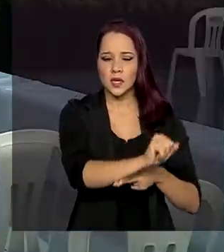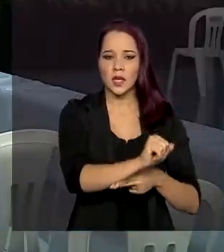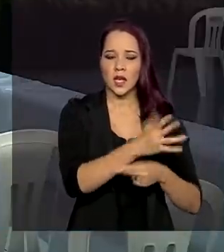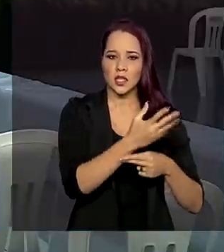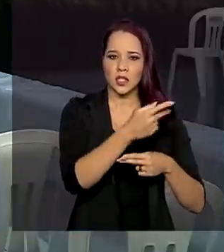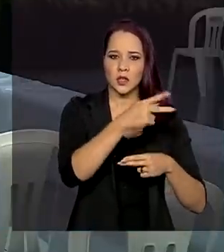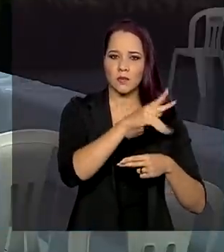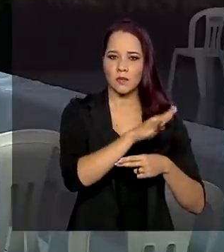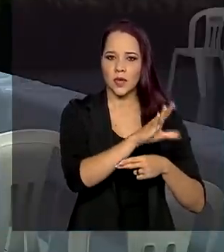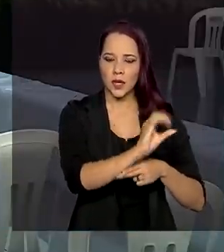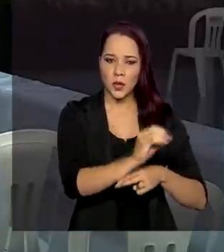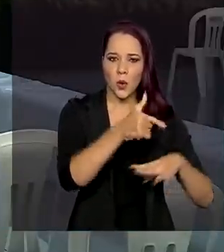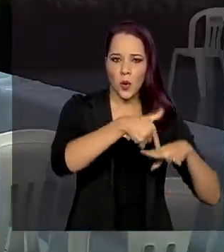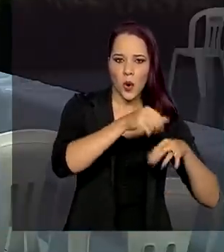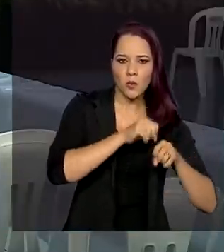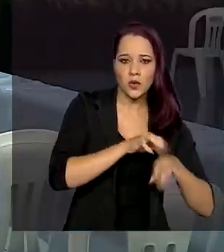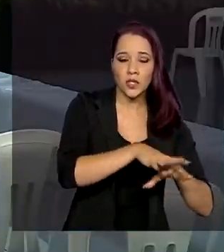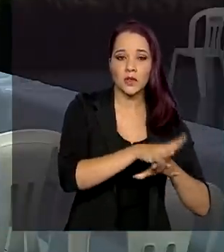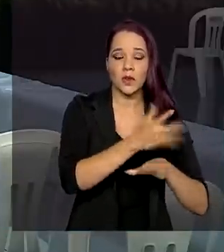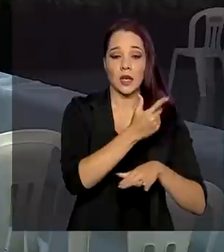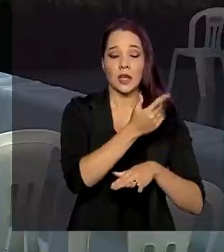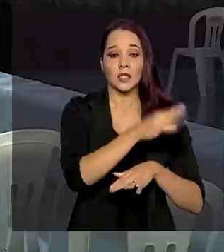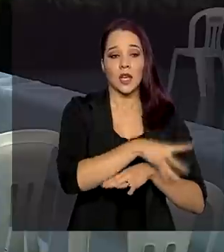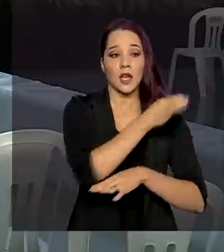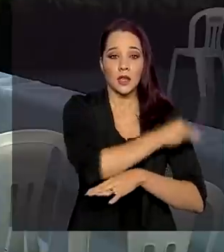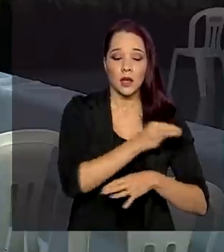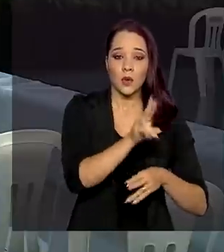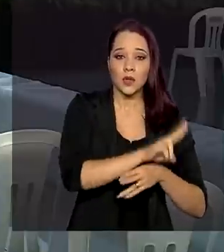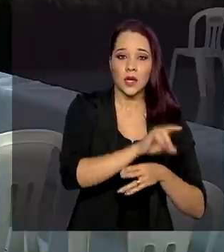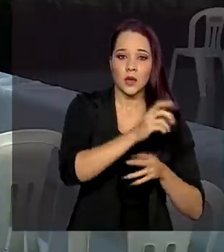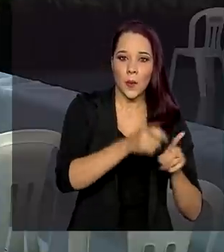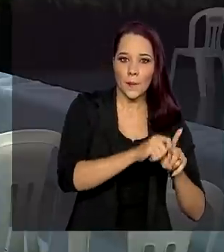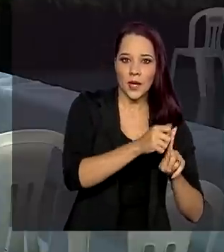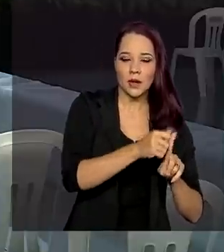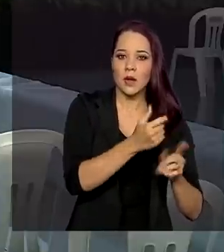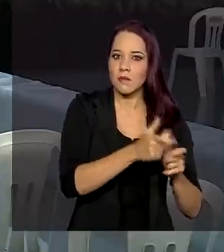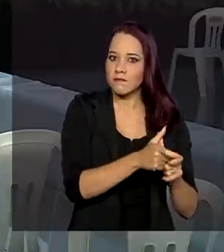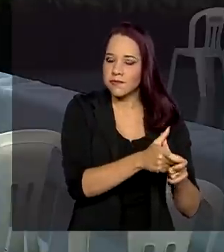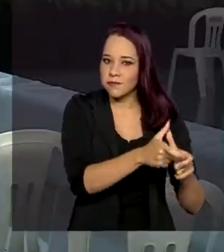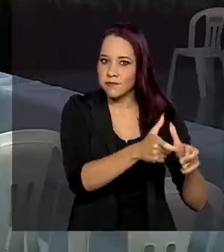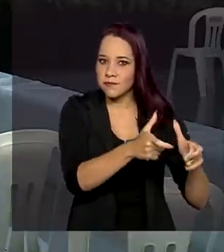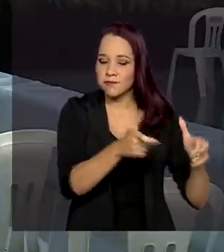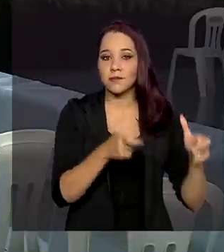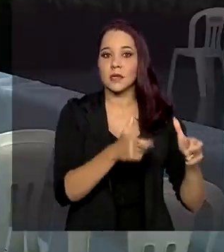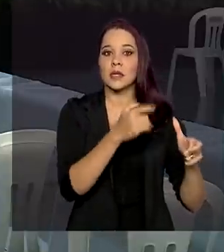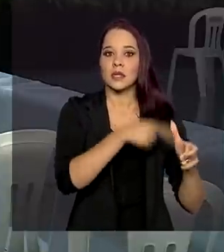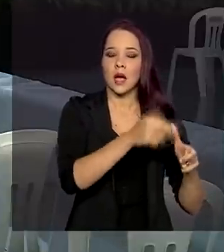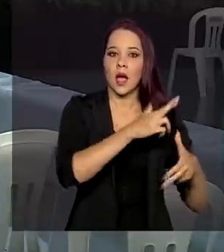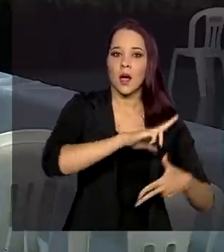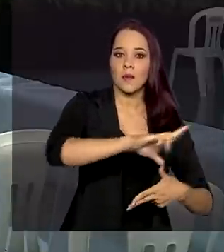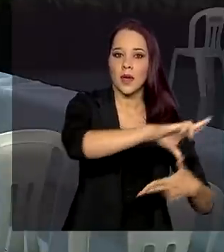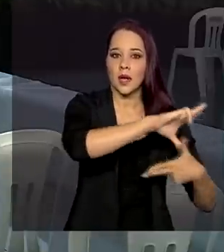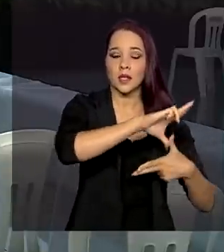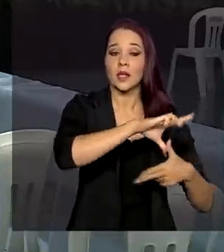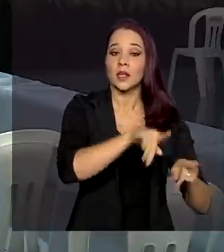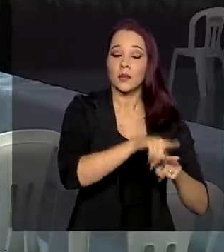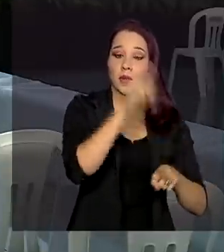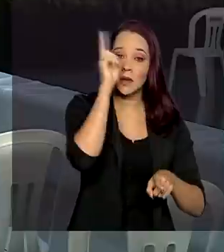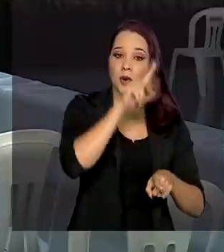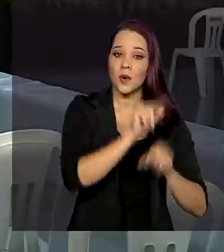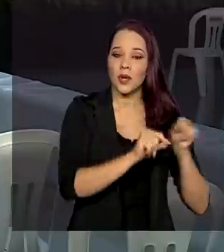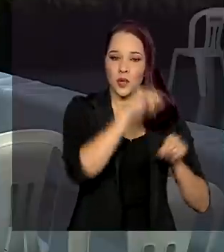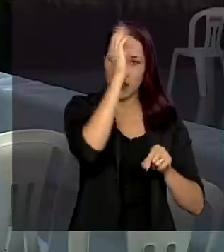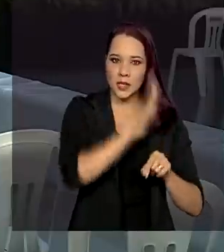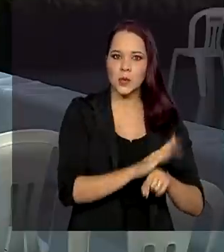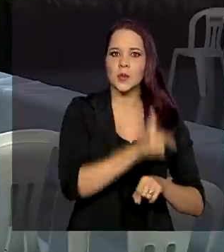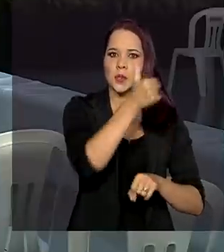biocombustível, produção de etanol a partir do milho. É a maior usina desse tipo da América Latina e vale lembrar que o Brasil é